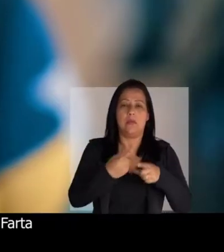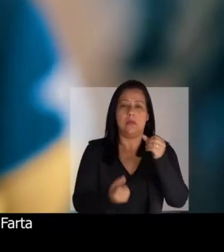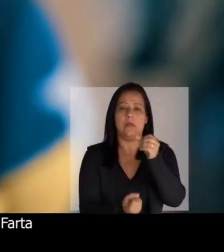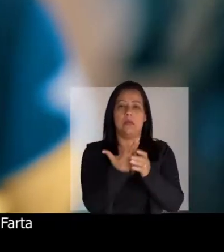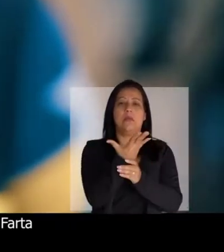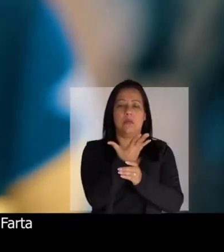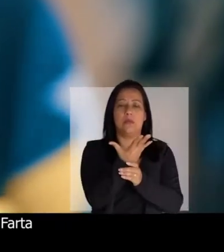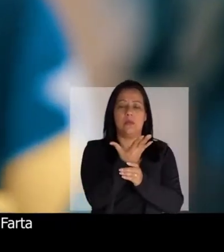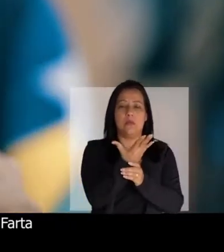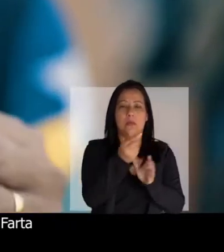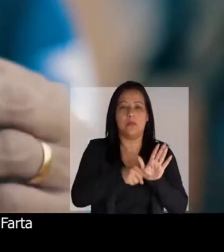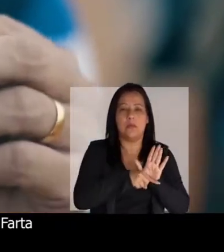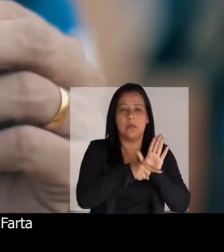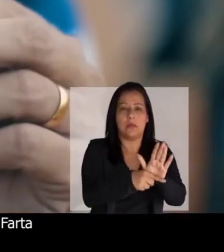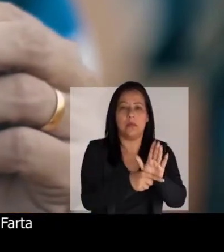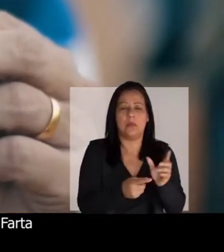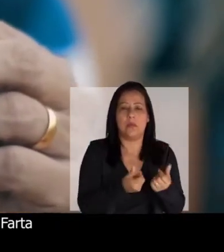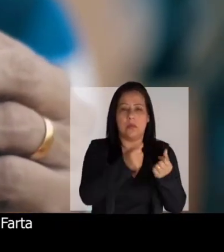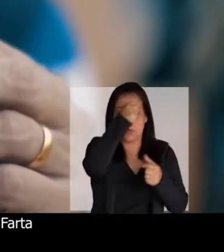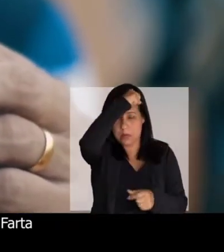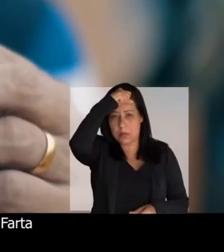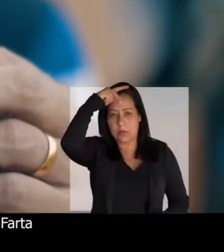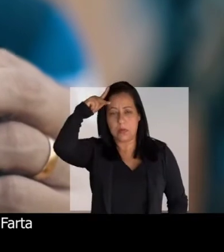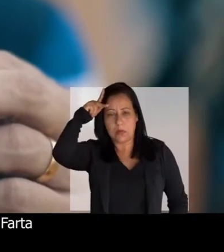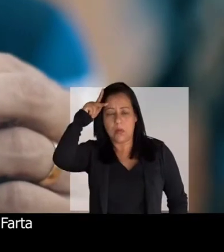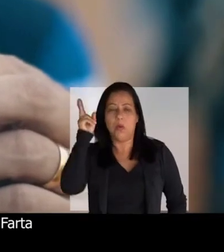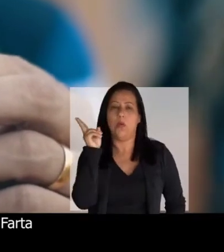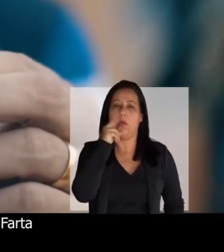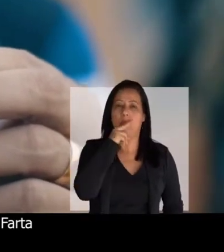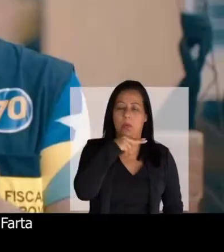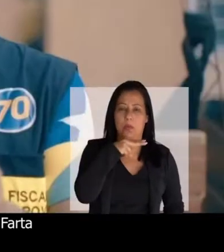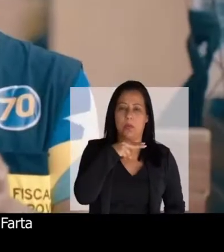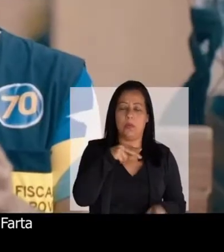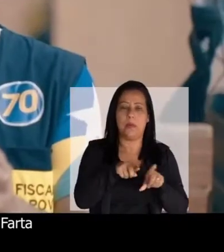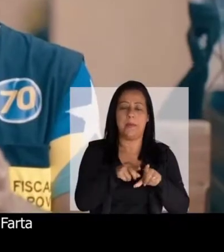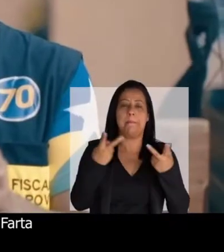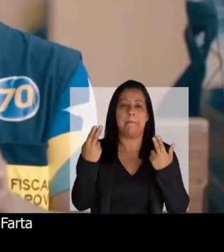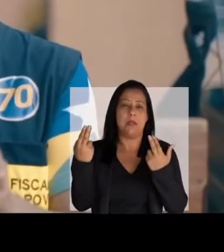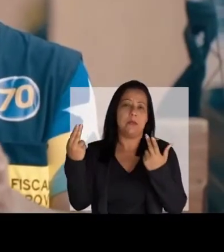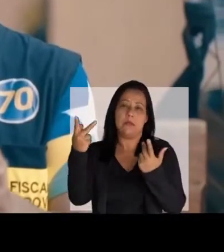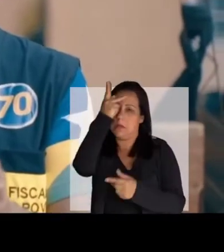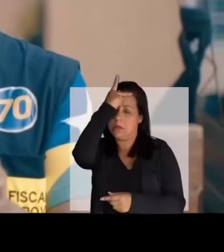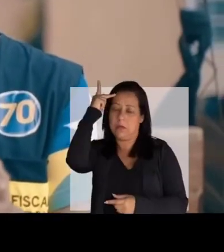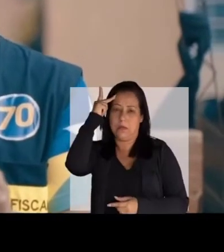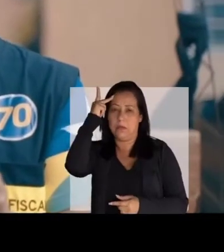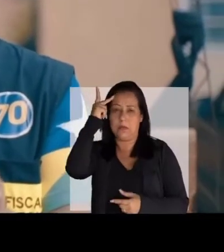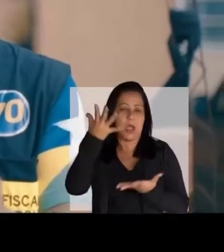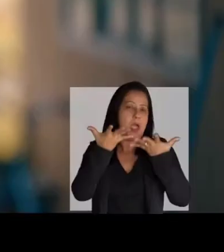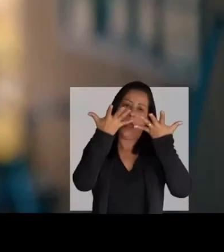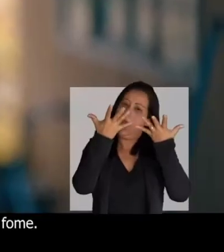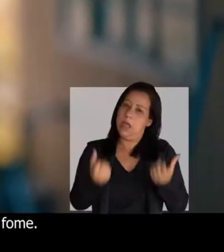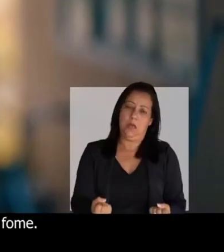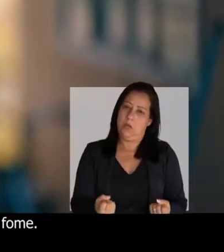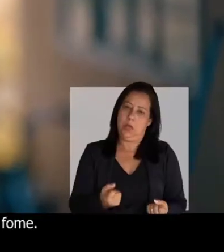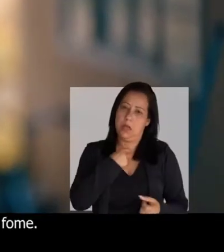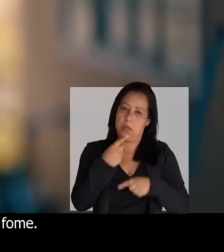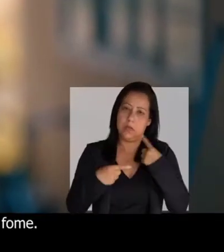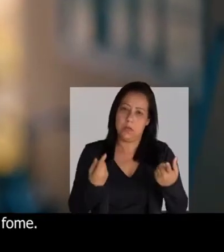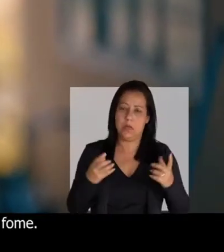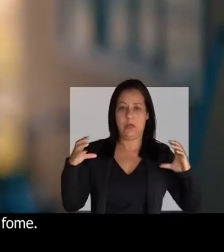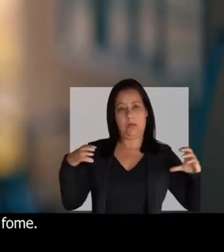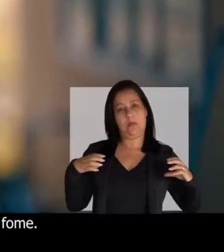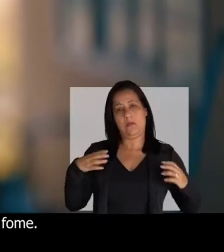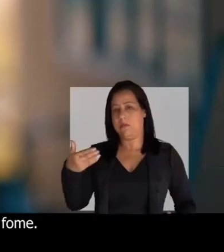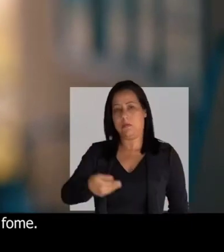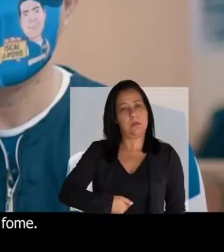Nós criamos o Auxílio Municipal Emergencial Beza Farta, para pessoas igual a Dúlia. Eu não vou aceitar que